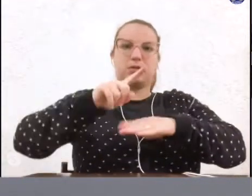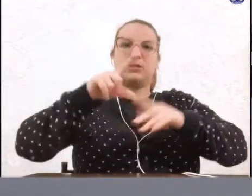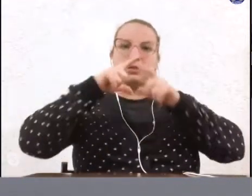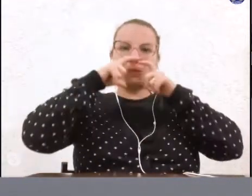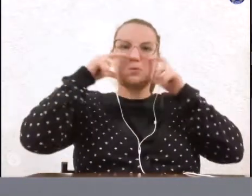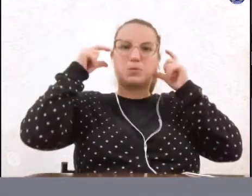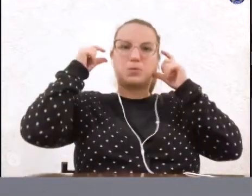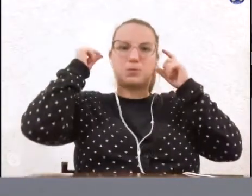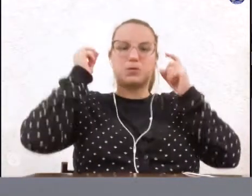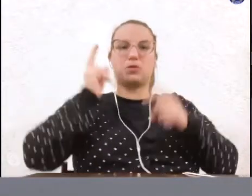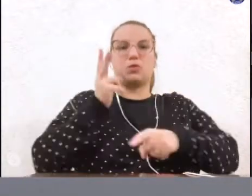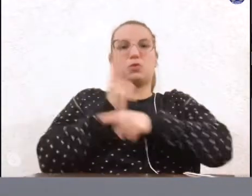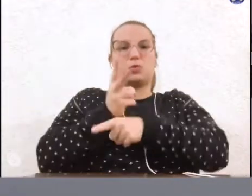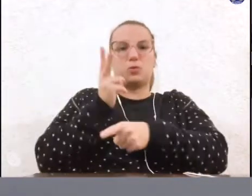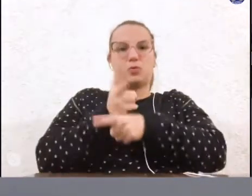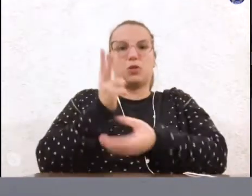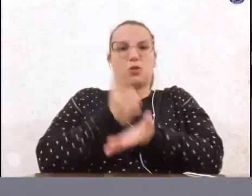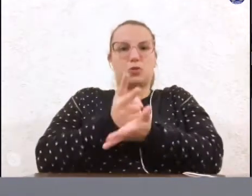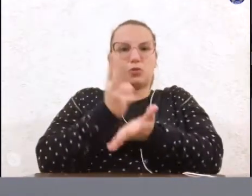individual.